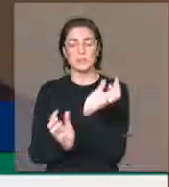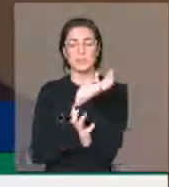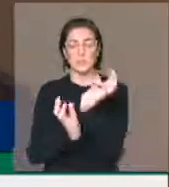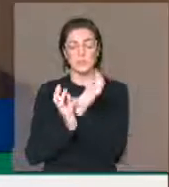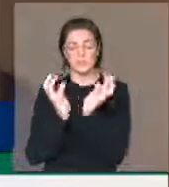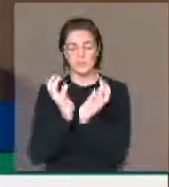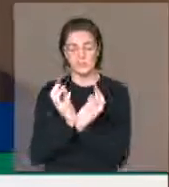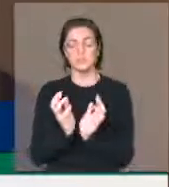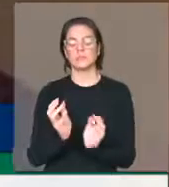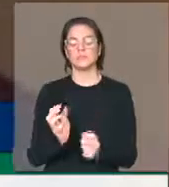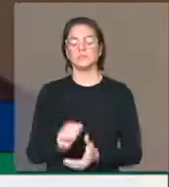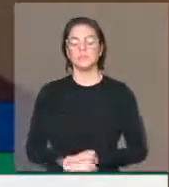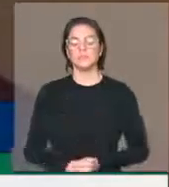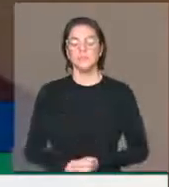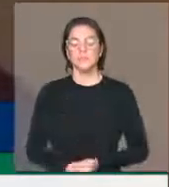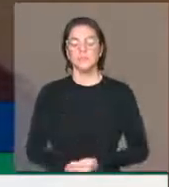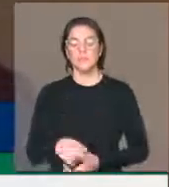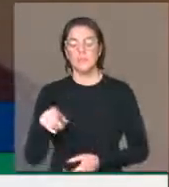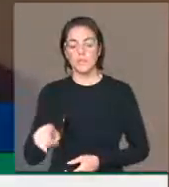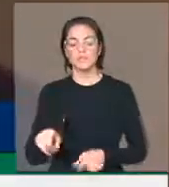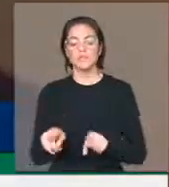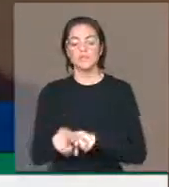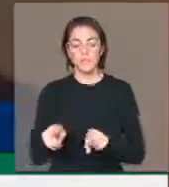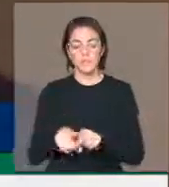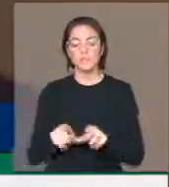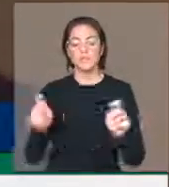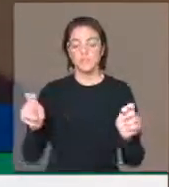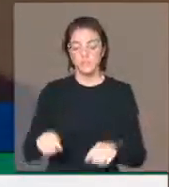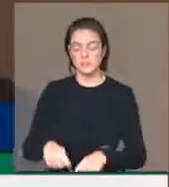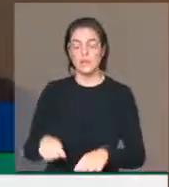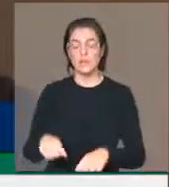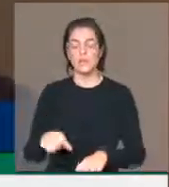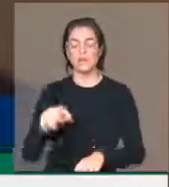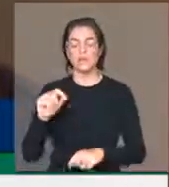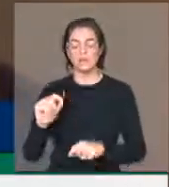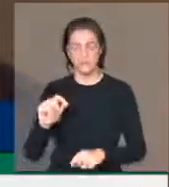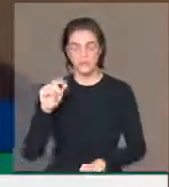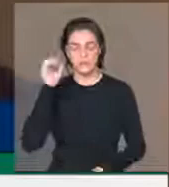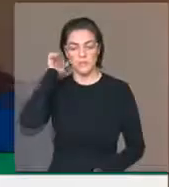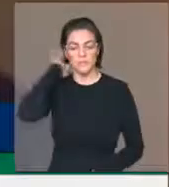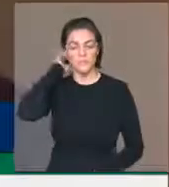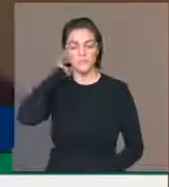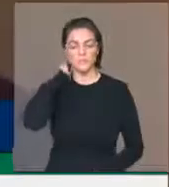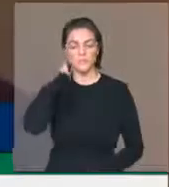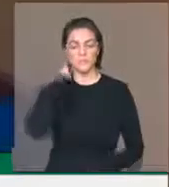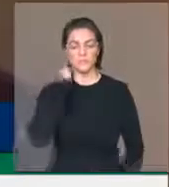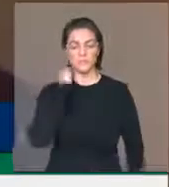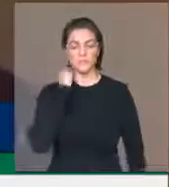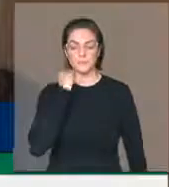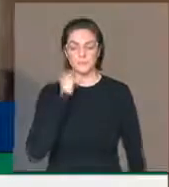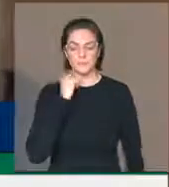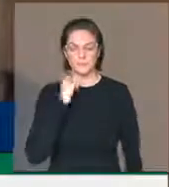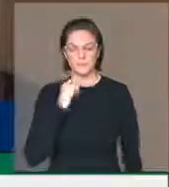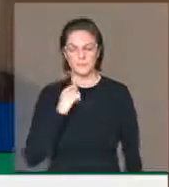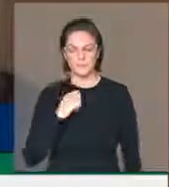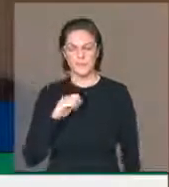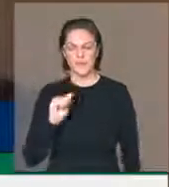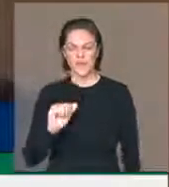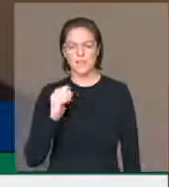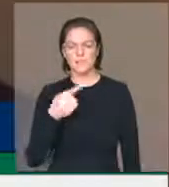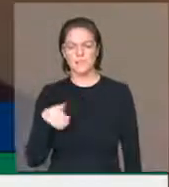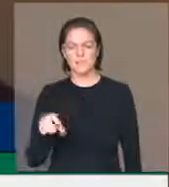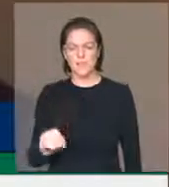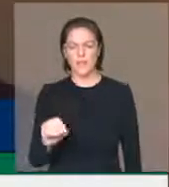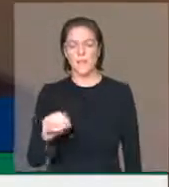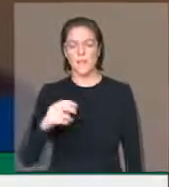consolidadas. Ela vai incluir também, Sr. Presidente, a possibilidade de dar ação em pagamento em imóveis também, Sr.